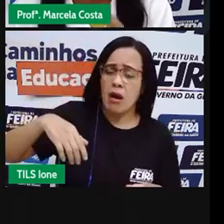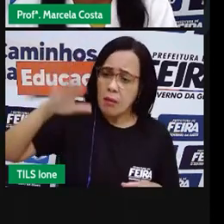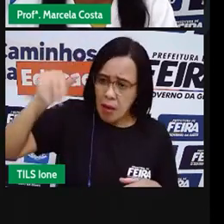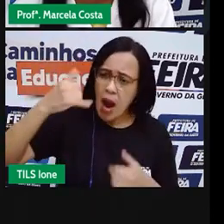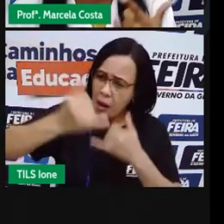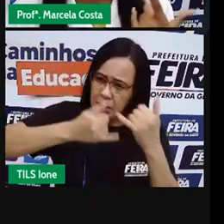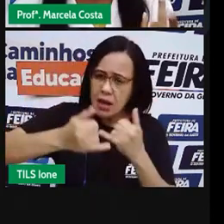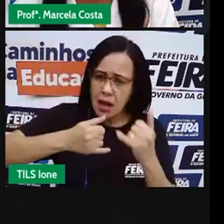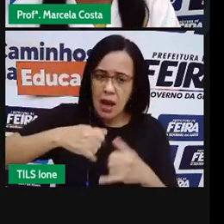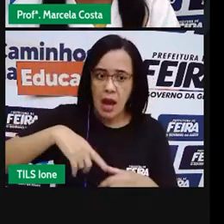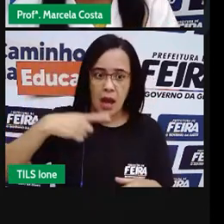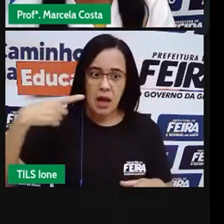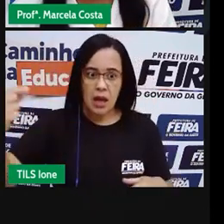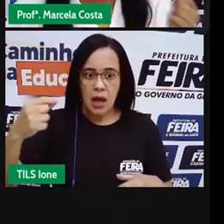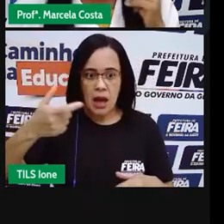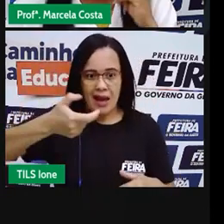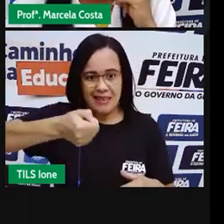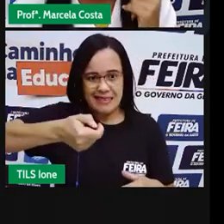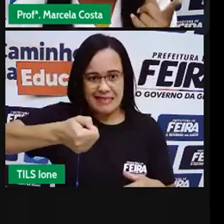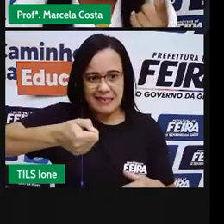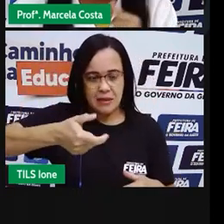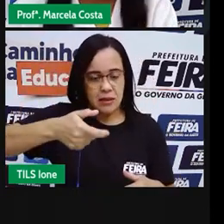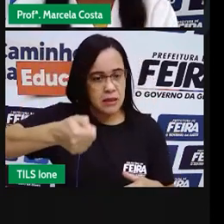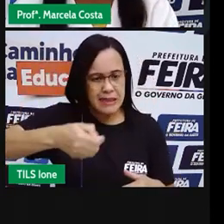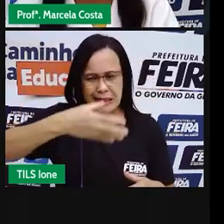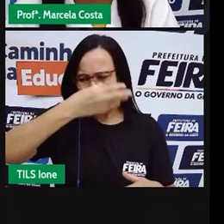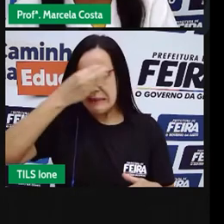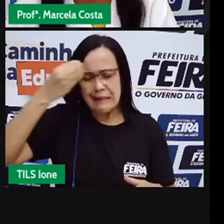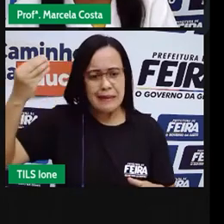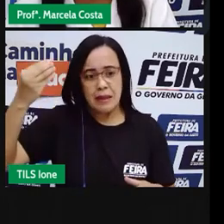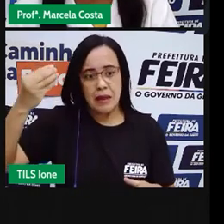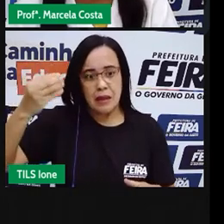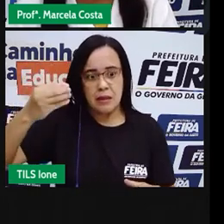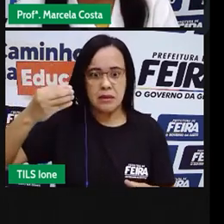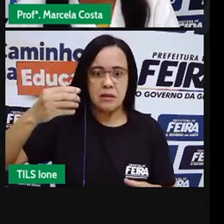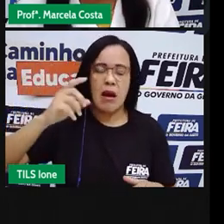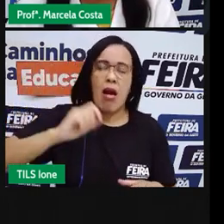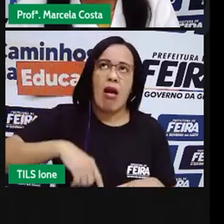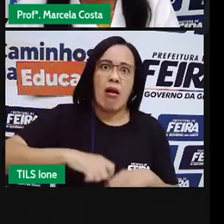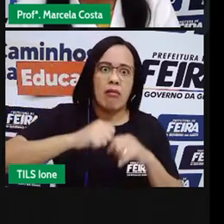coisa ligada por algo. Então, preste atenção nos detalhes.